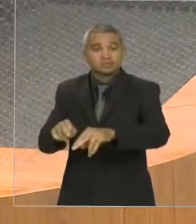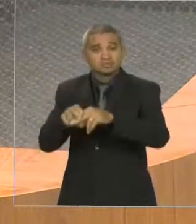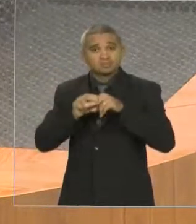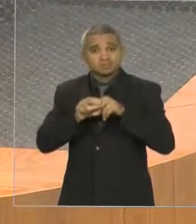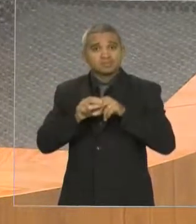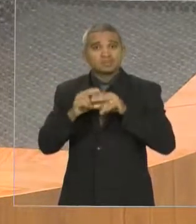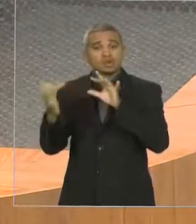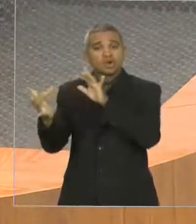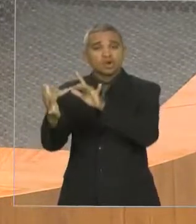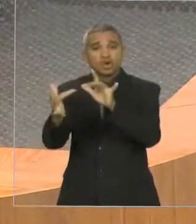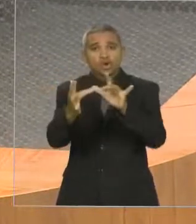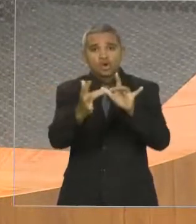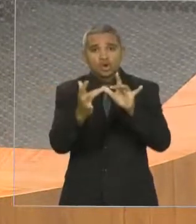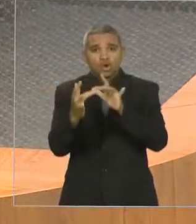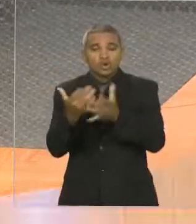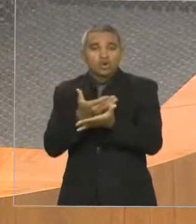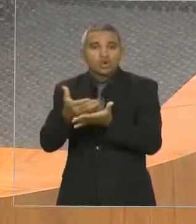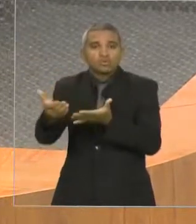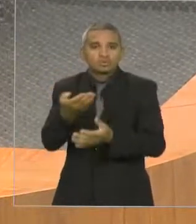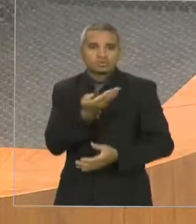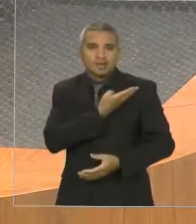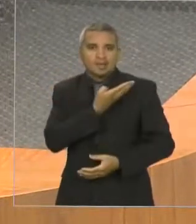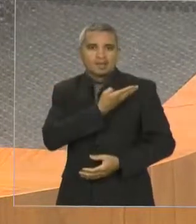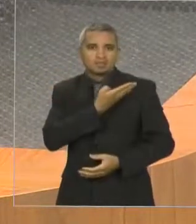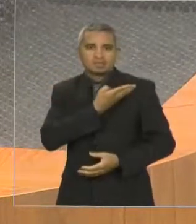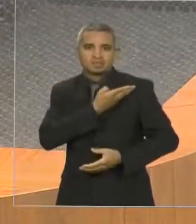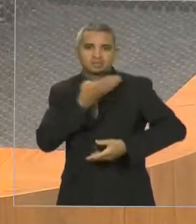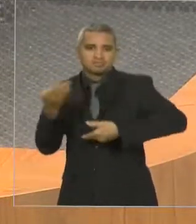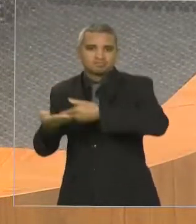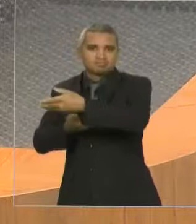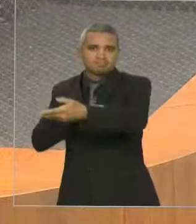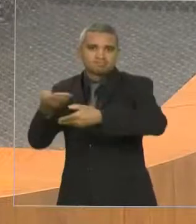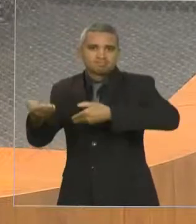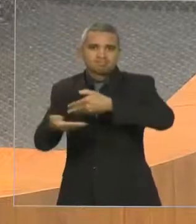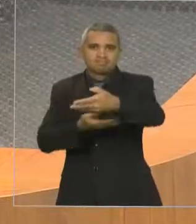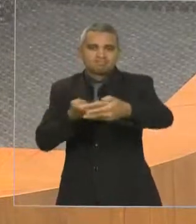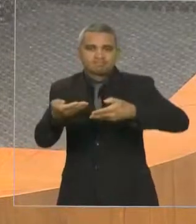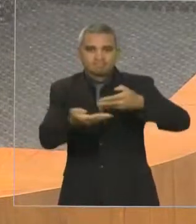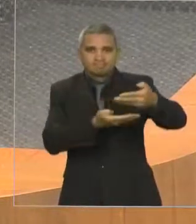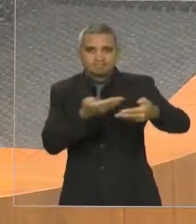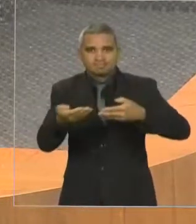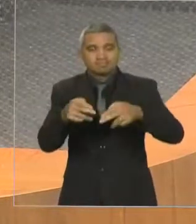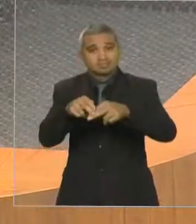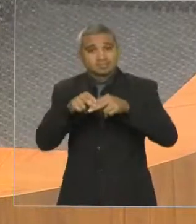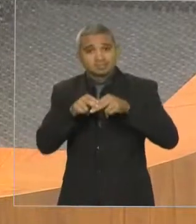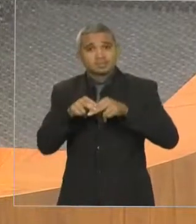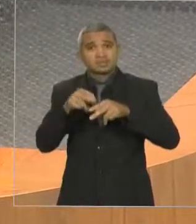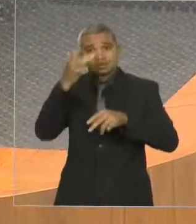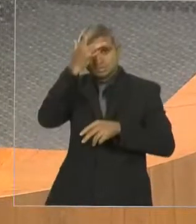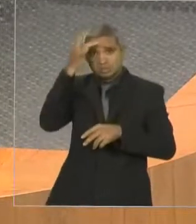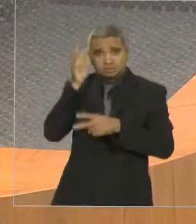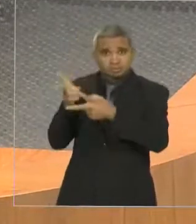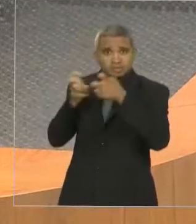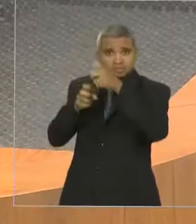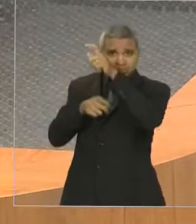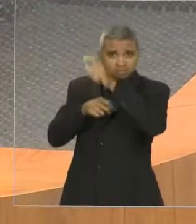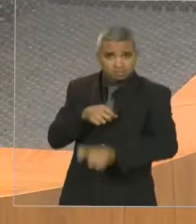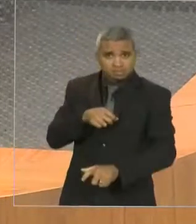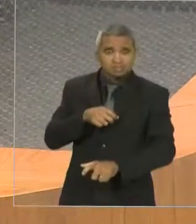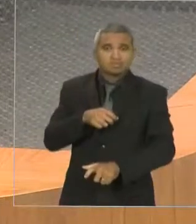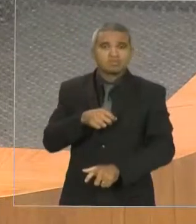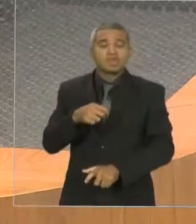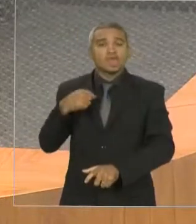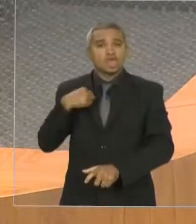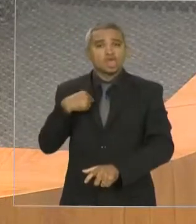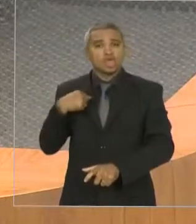e sabe que alguém é uma boa referência, tem idoneidade, você começa a se aproximar desta pessoa, o que aconteceu comigo e